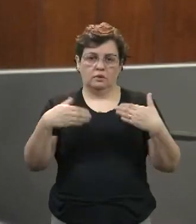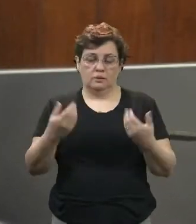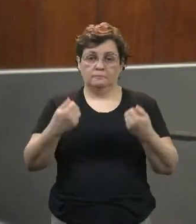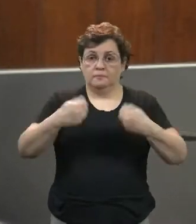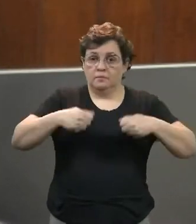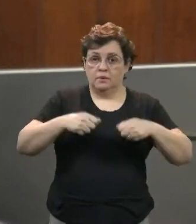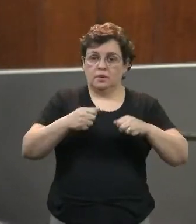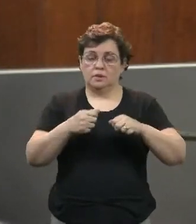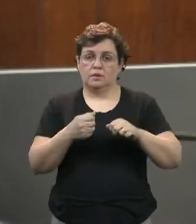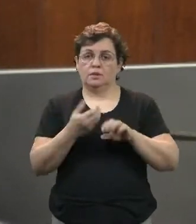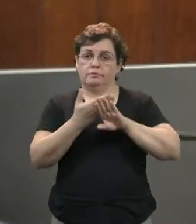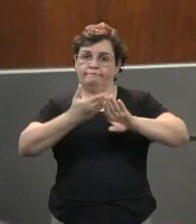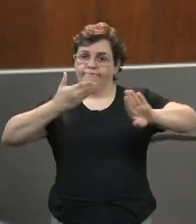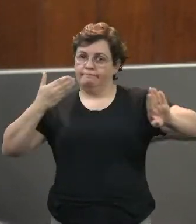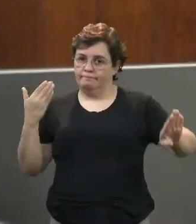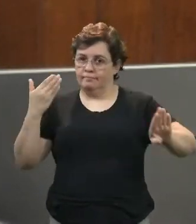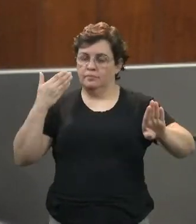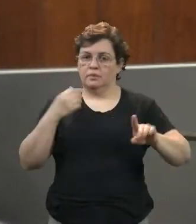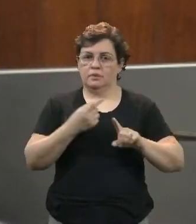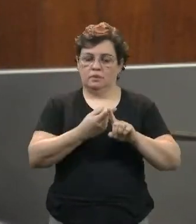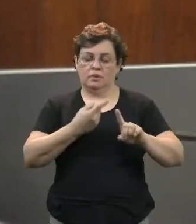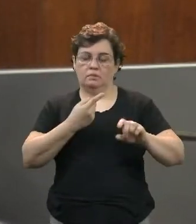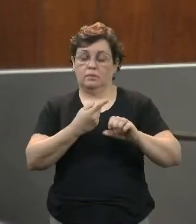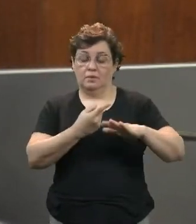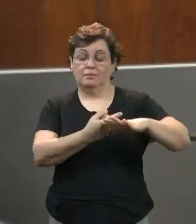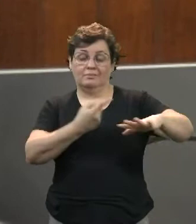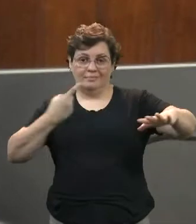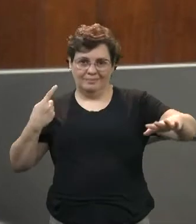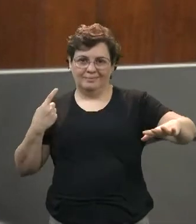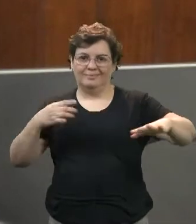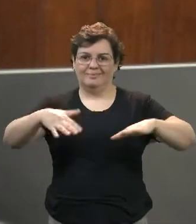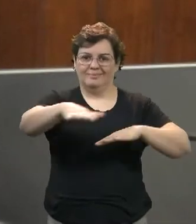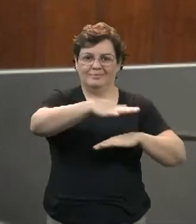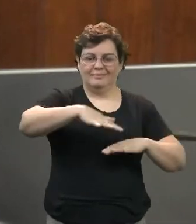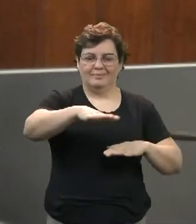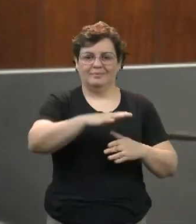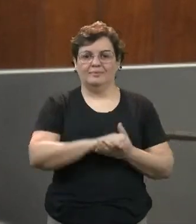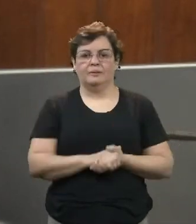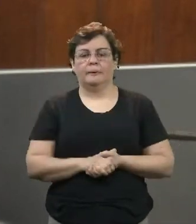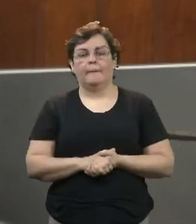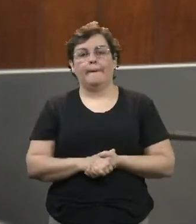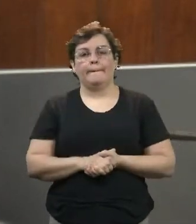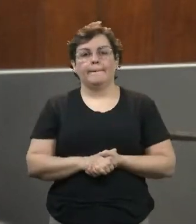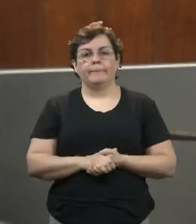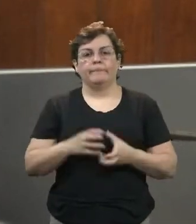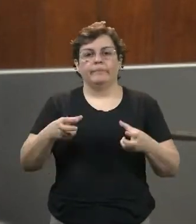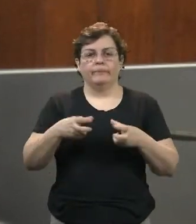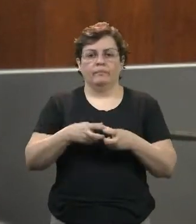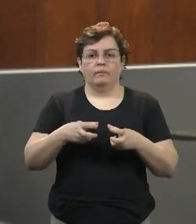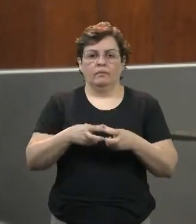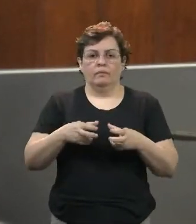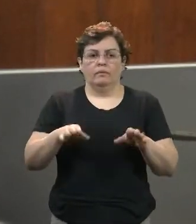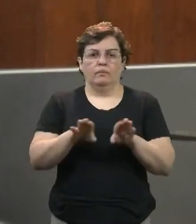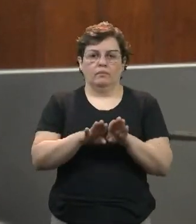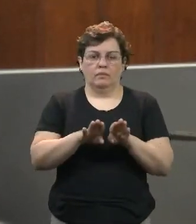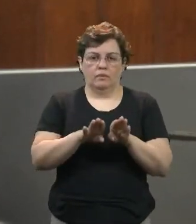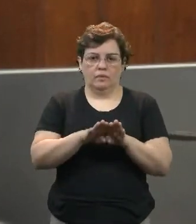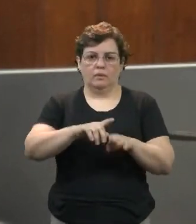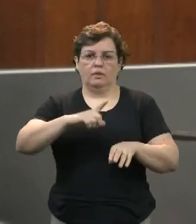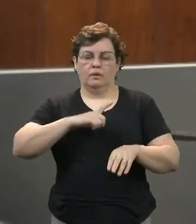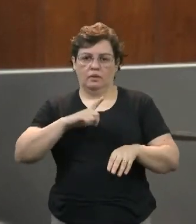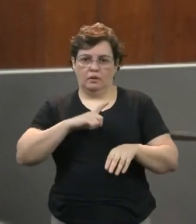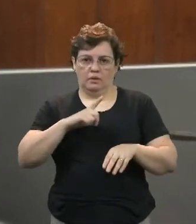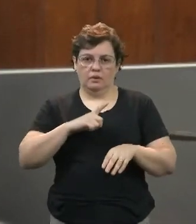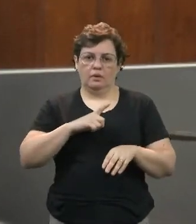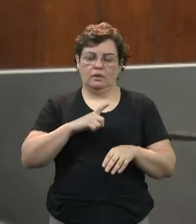em virtude da pandemia provocada pelo coronavírus, Covid-19, a Câmara Municipal também adota medidas de